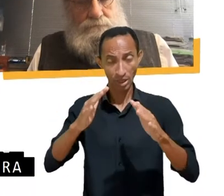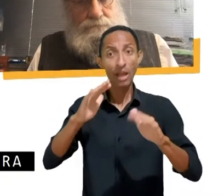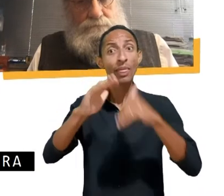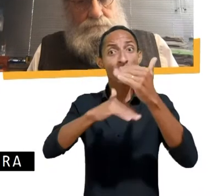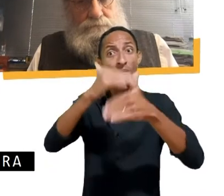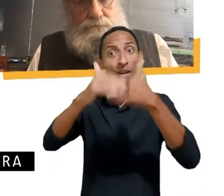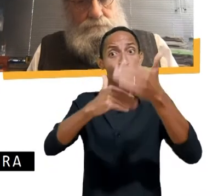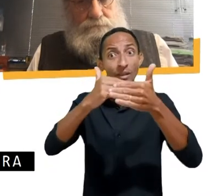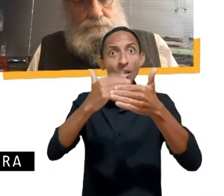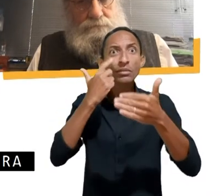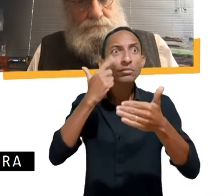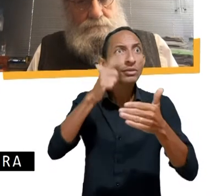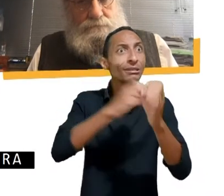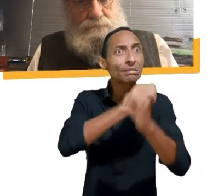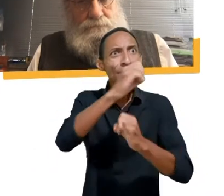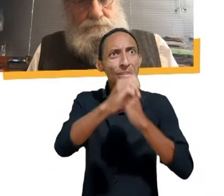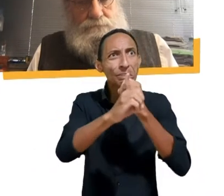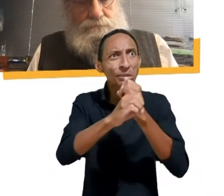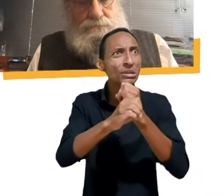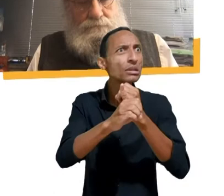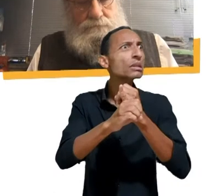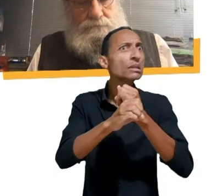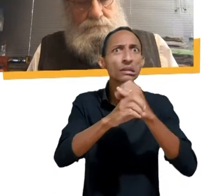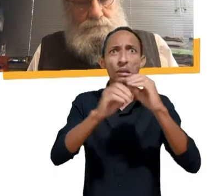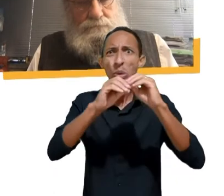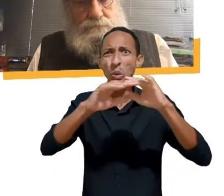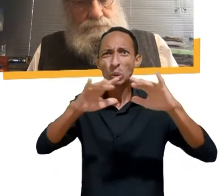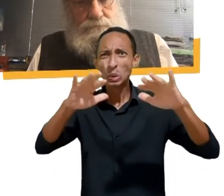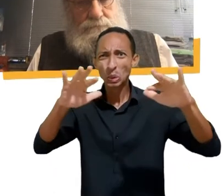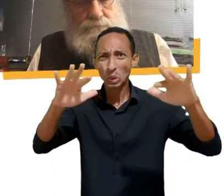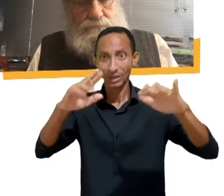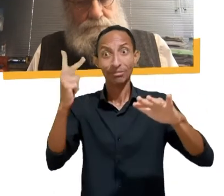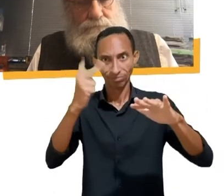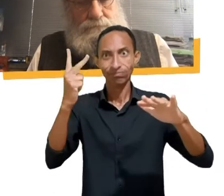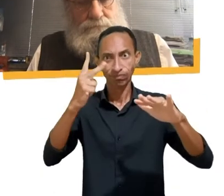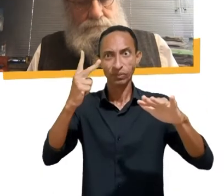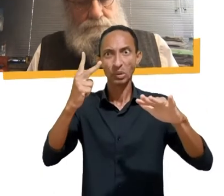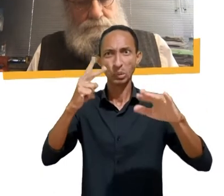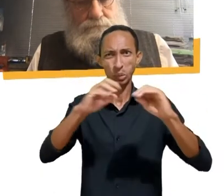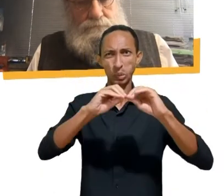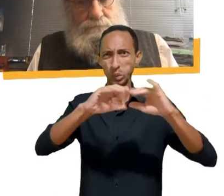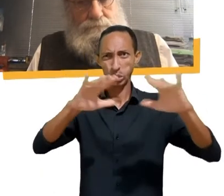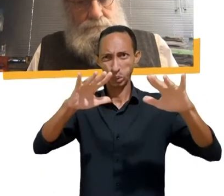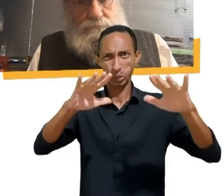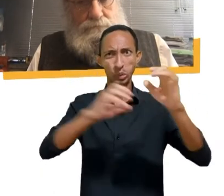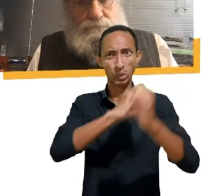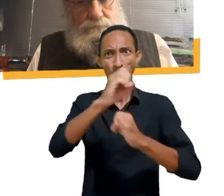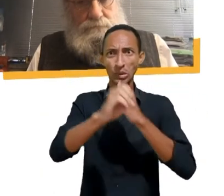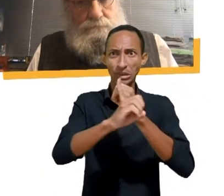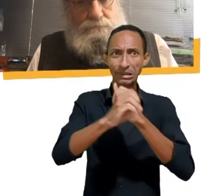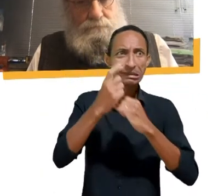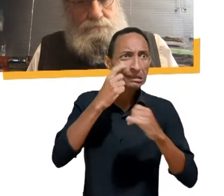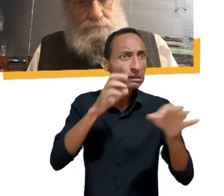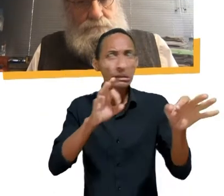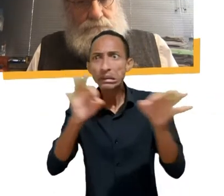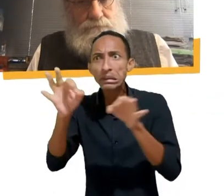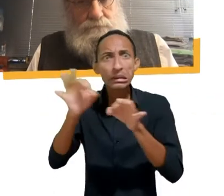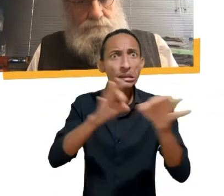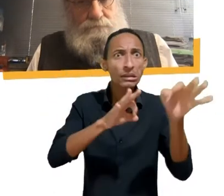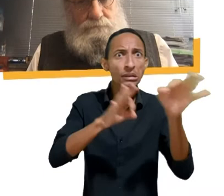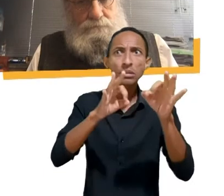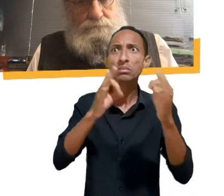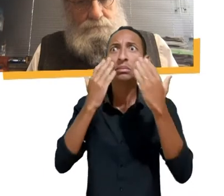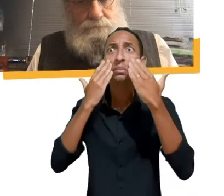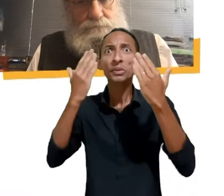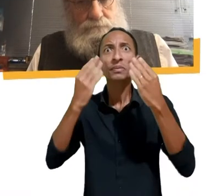agora, a gente viu quais são as consequências desse sistema centralizado com algoritmos não transparentes e vamos criar uma